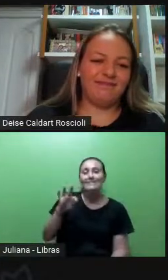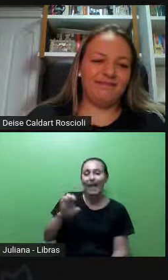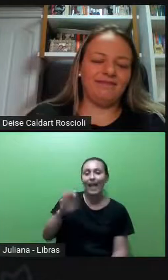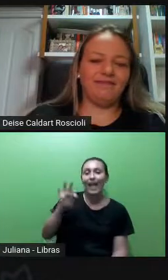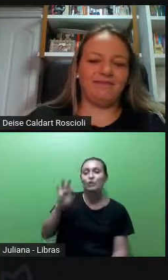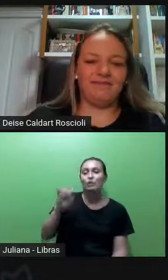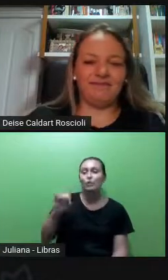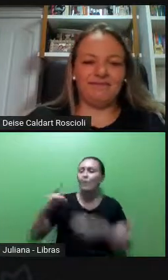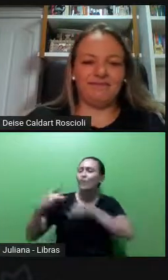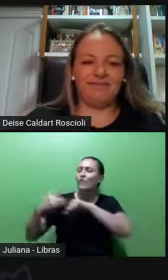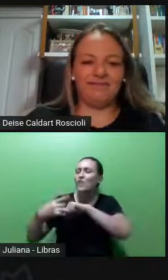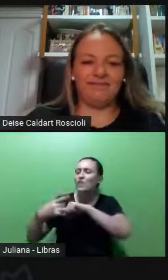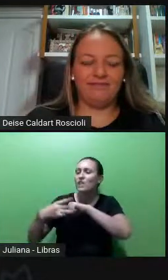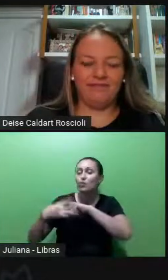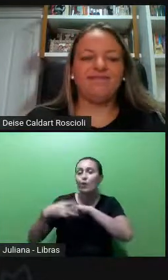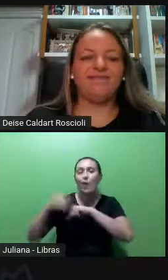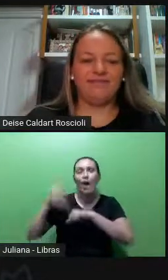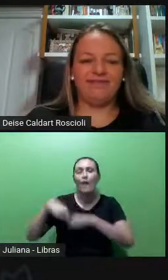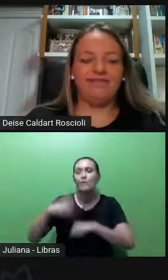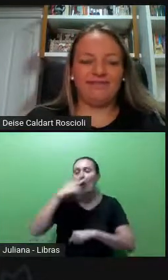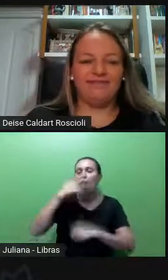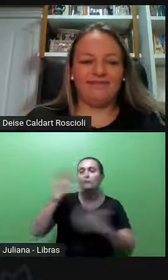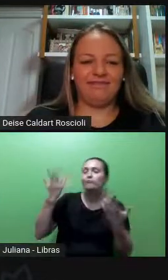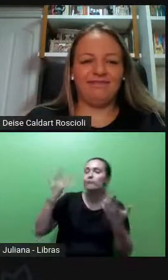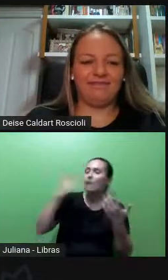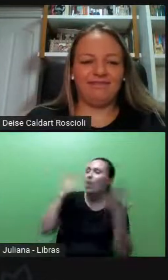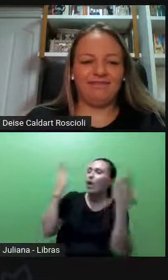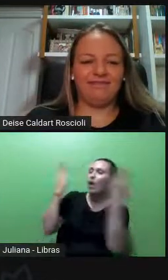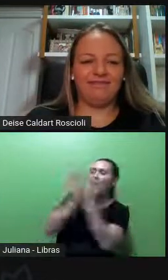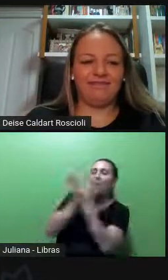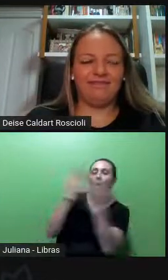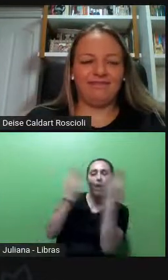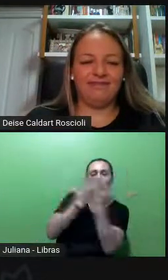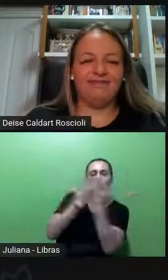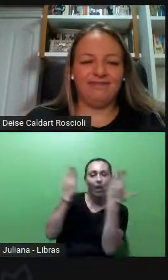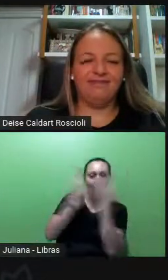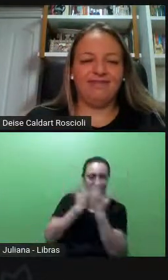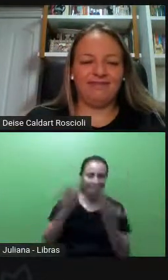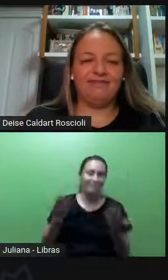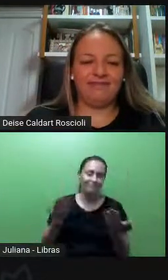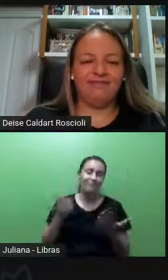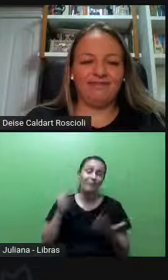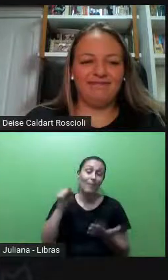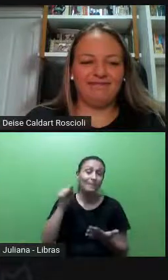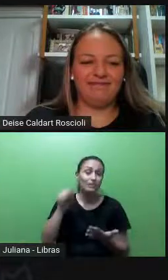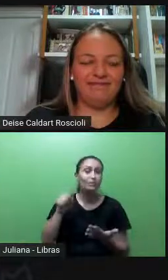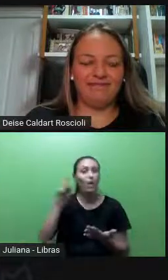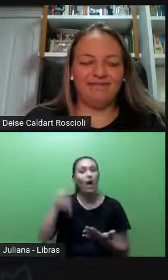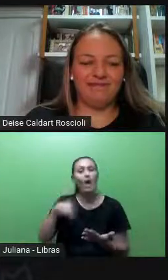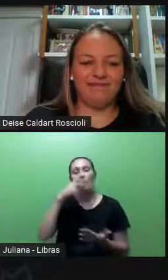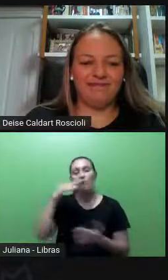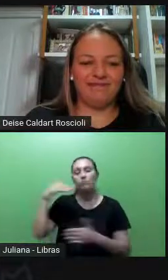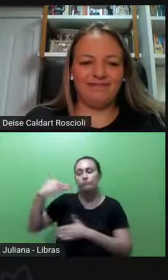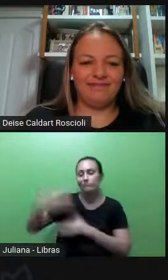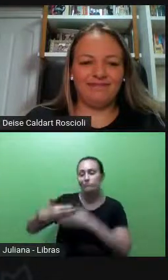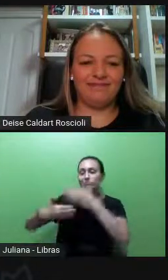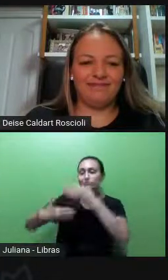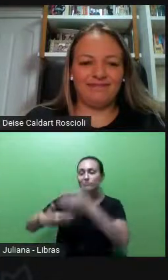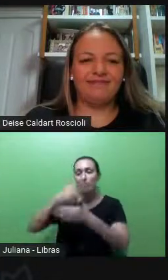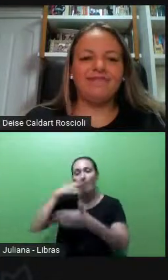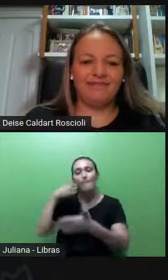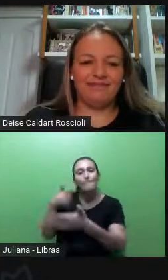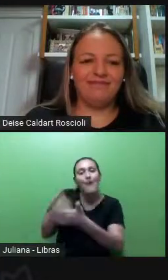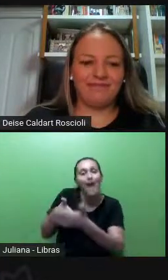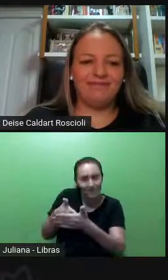consegue chegar lá porque a gente não está vendo, né, invisível, mas algo nos segura, né, é isso, estar nos segurando ali porque é uma barreira estrutural,